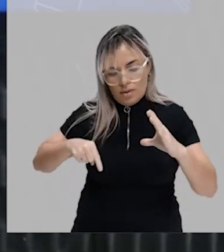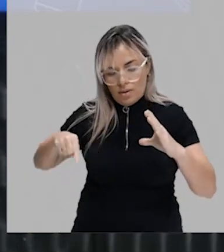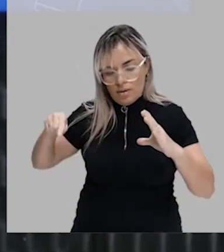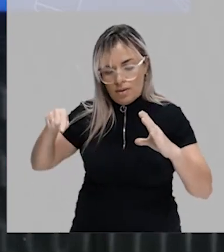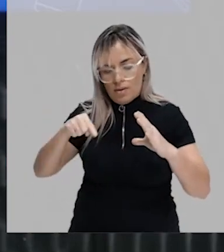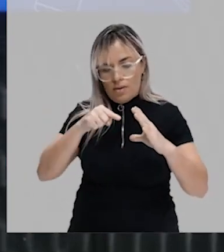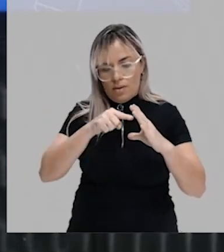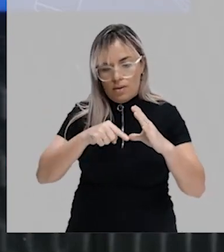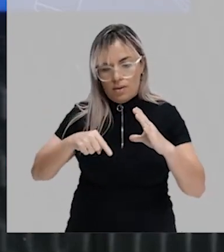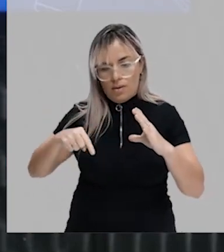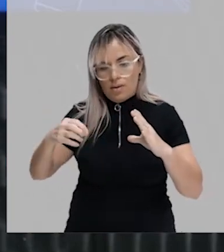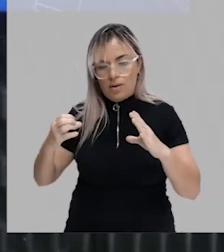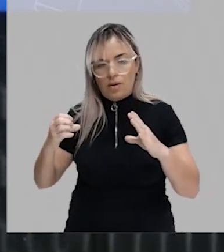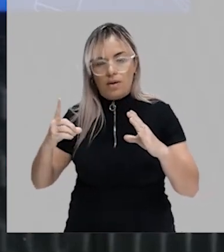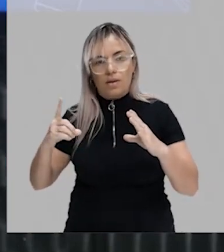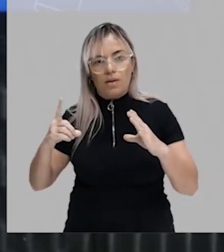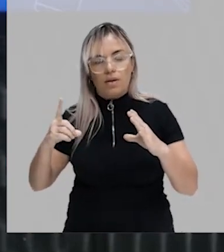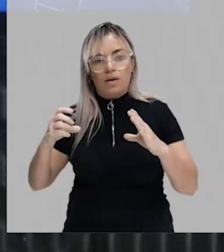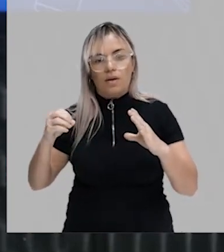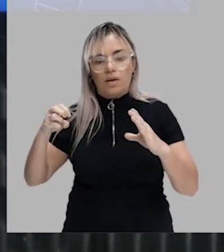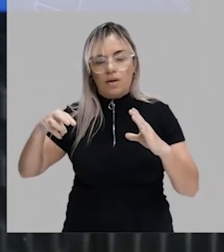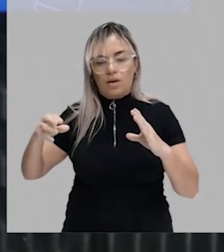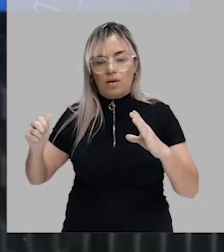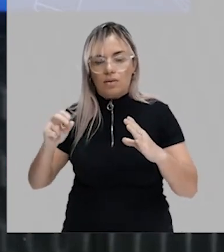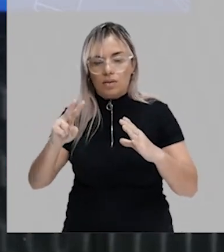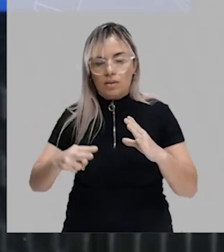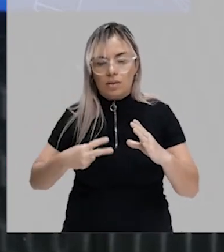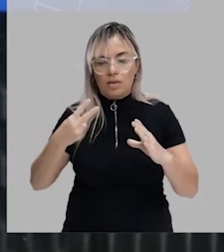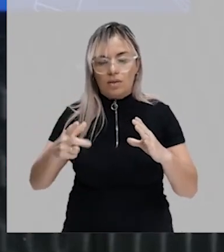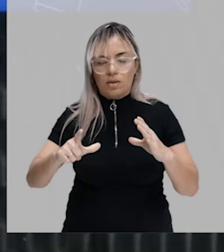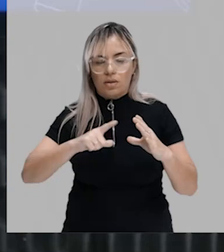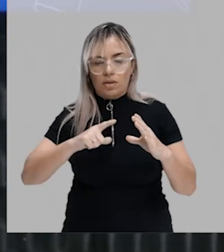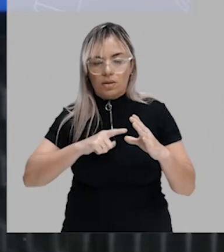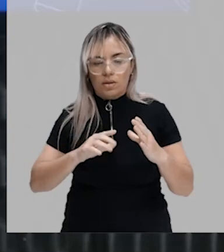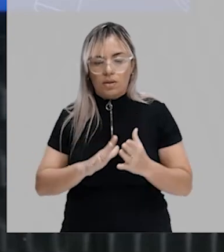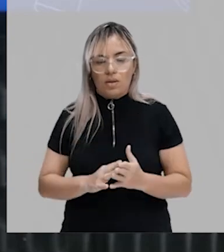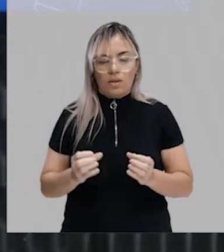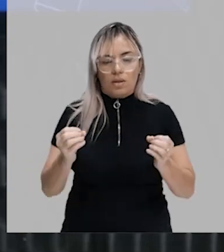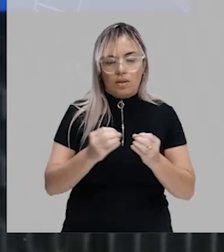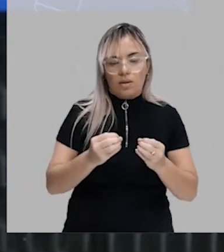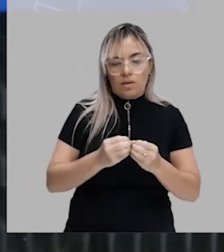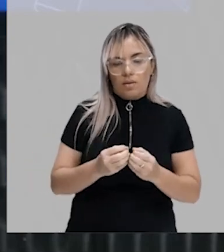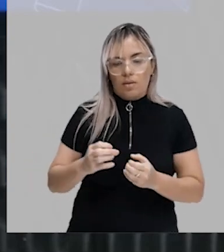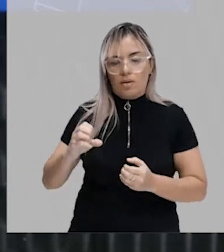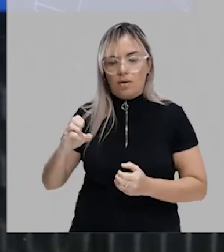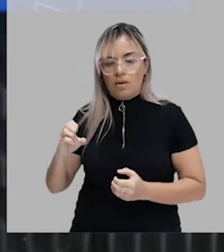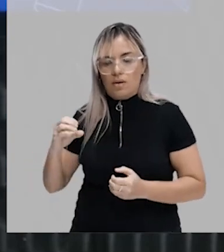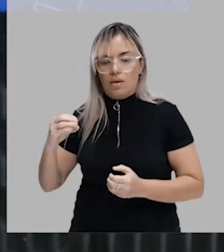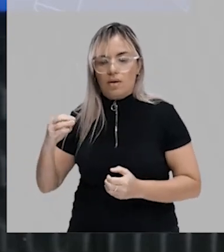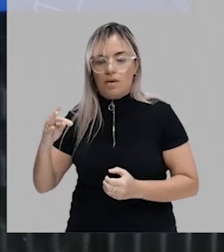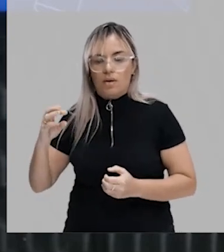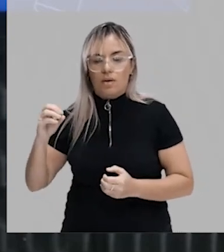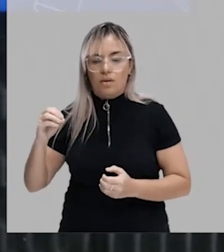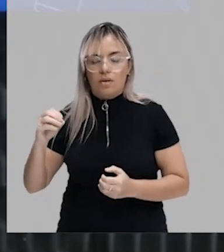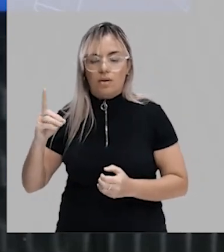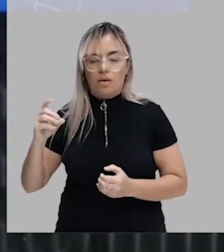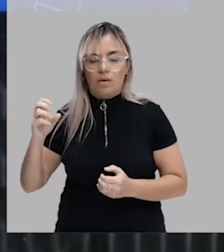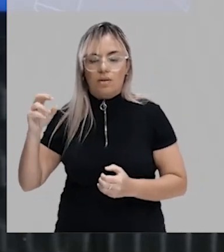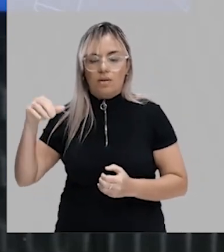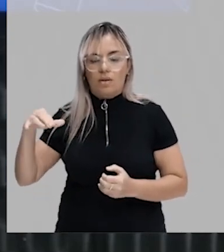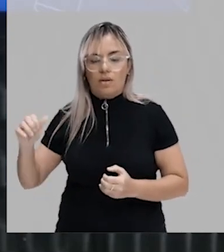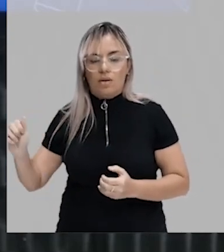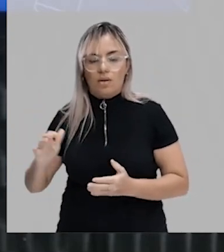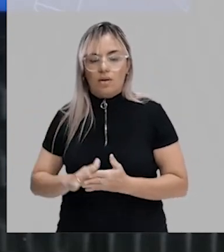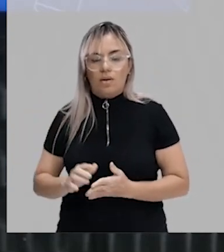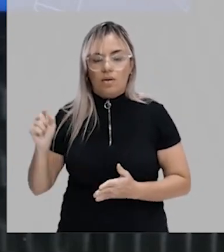camadas, essa camada que está mais próxima ao ectoderma, que é a camada mais externa, essa parte aqui, ela é chamada de